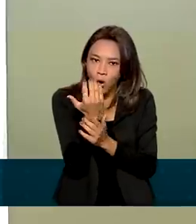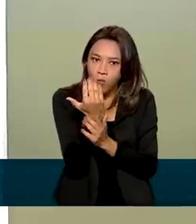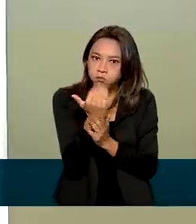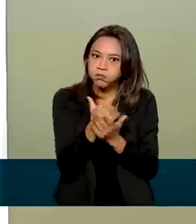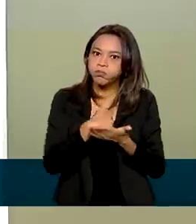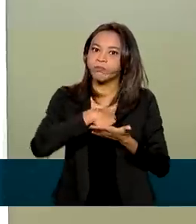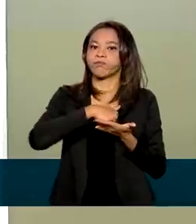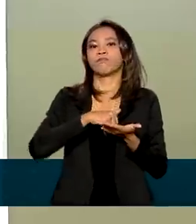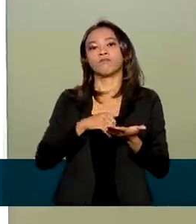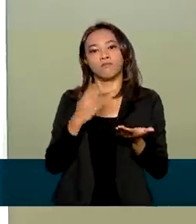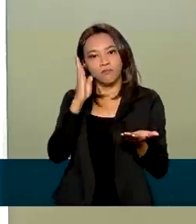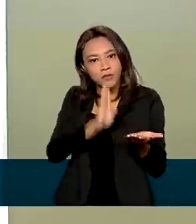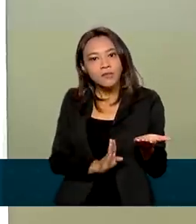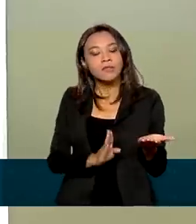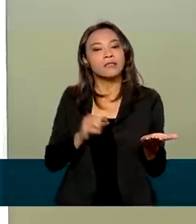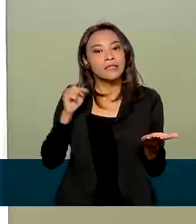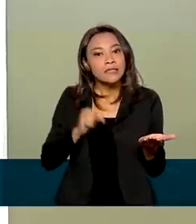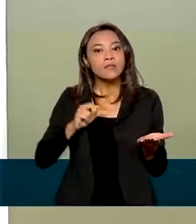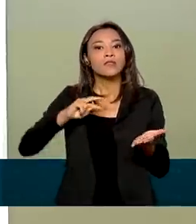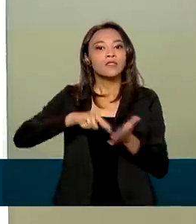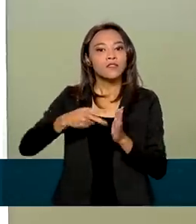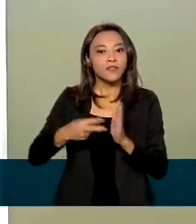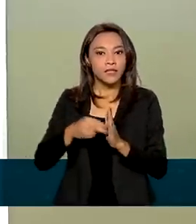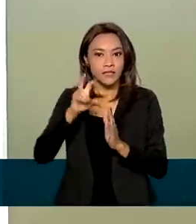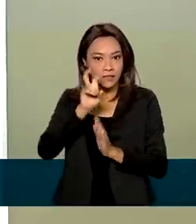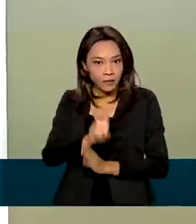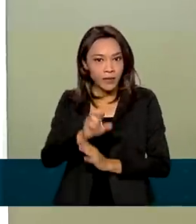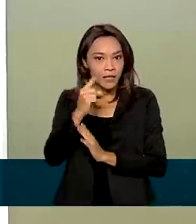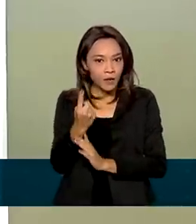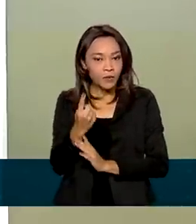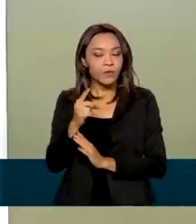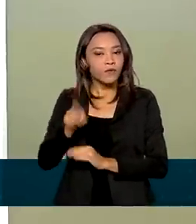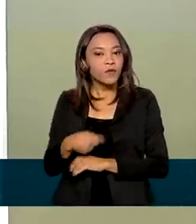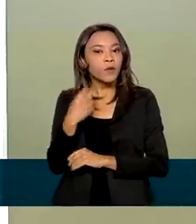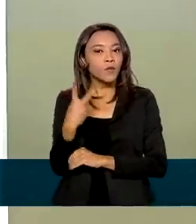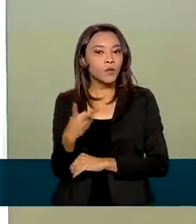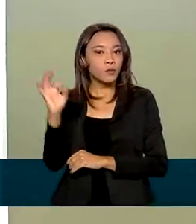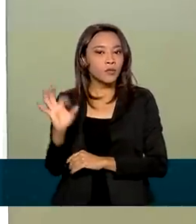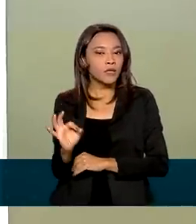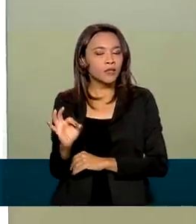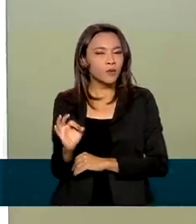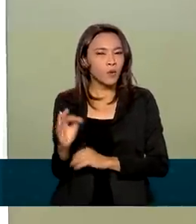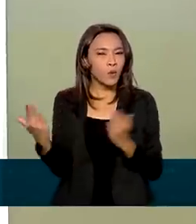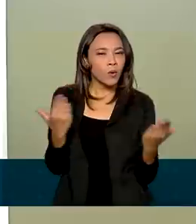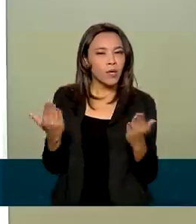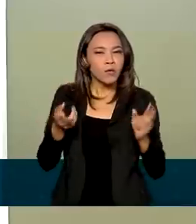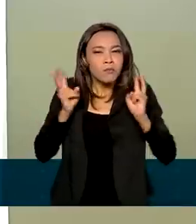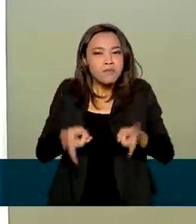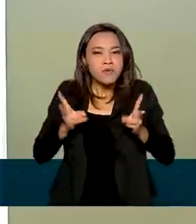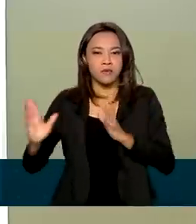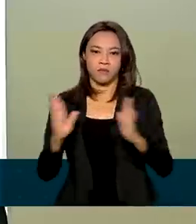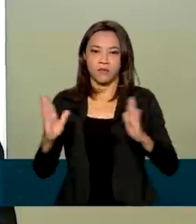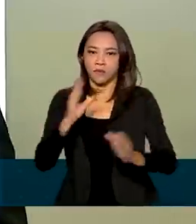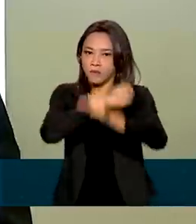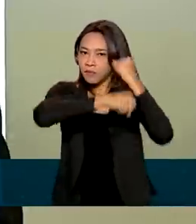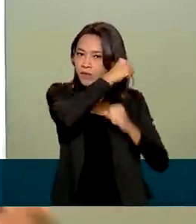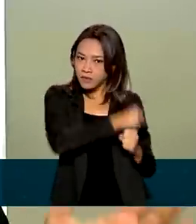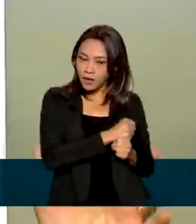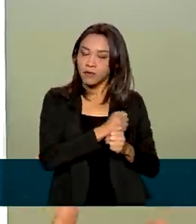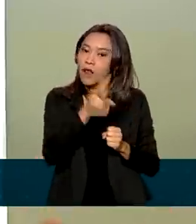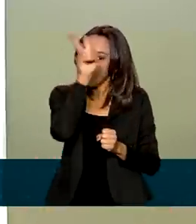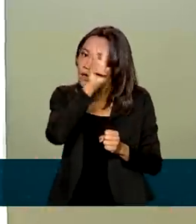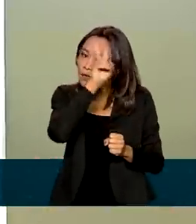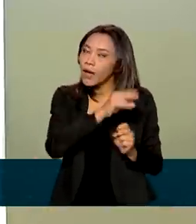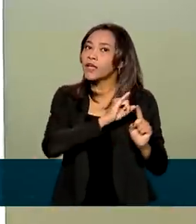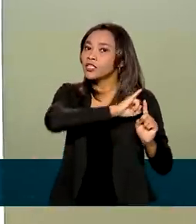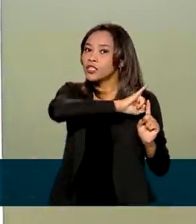esse período e ele é 51,2% superior ao do mesmo período no ano passado. Cabe lembrar ao nosso telespectador que